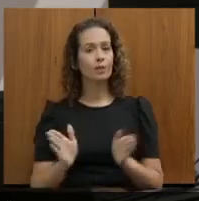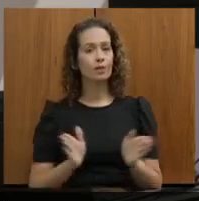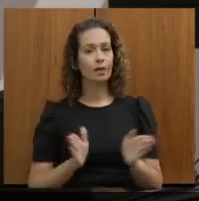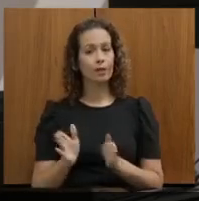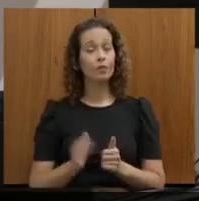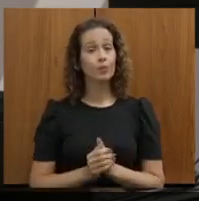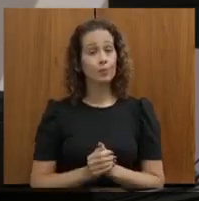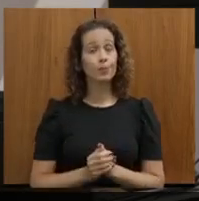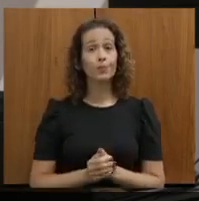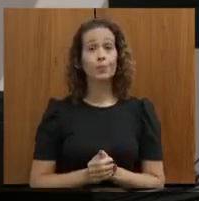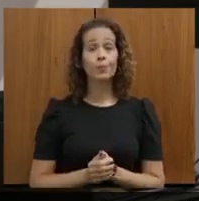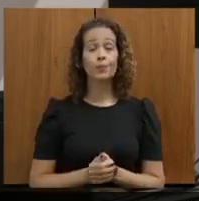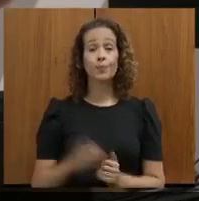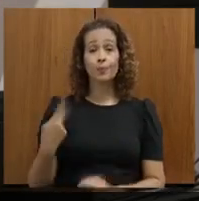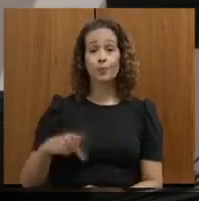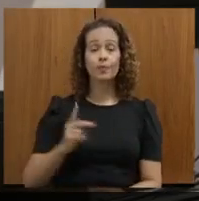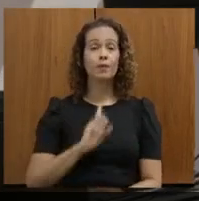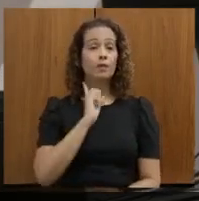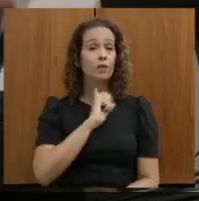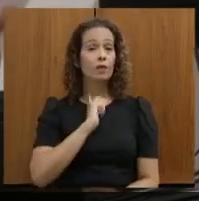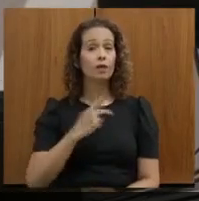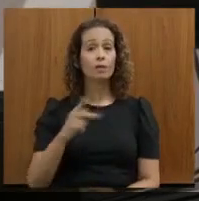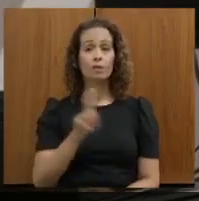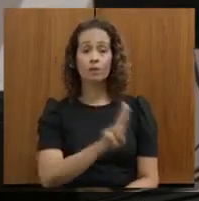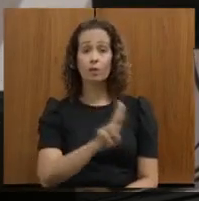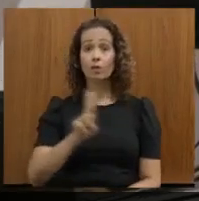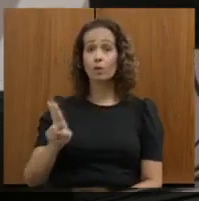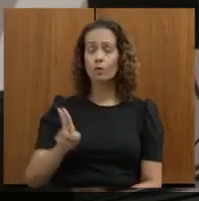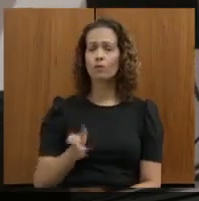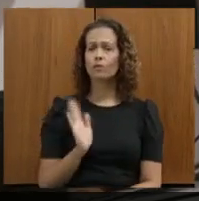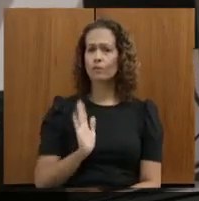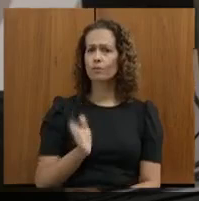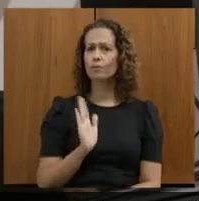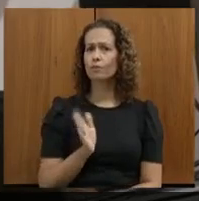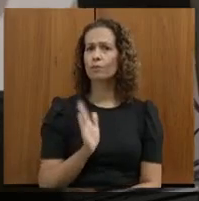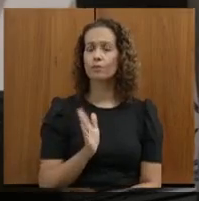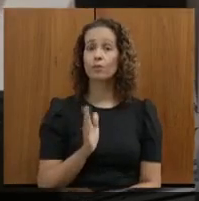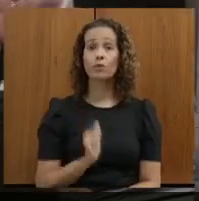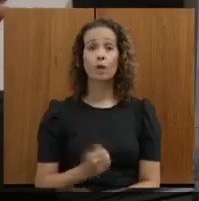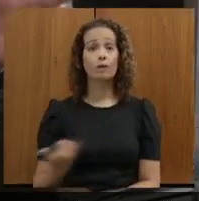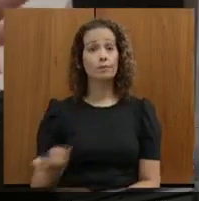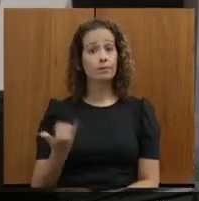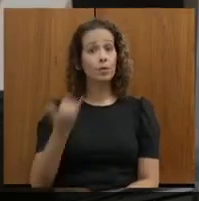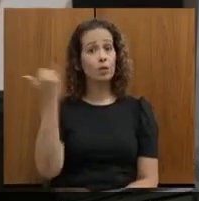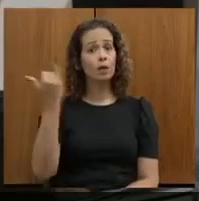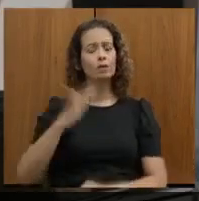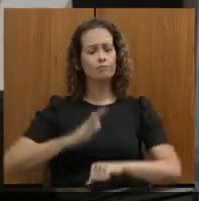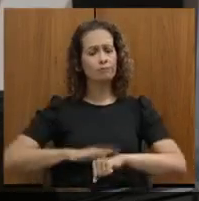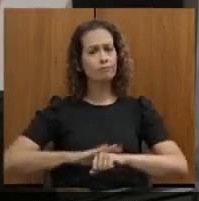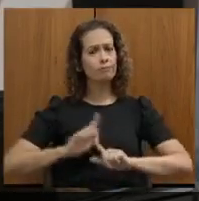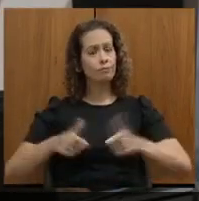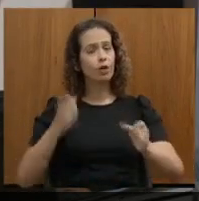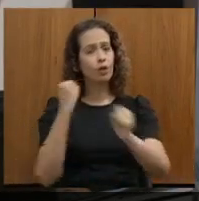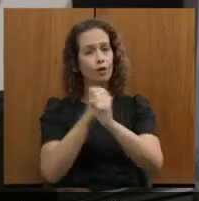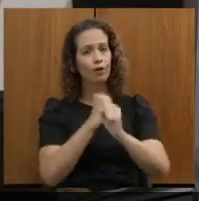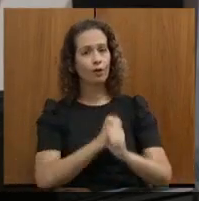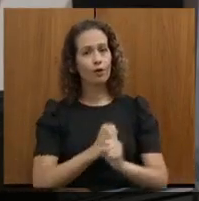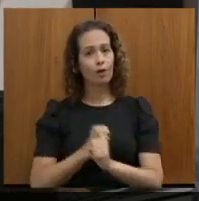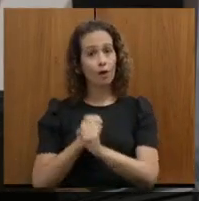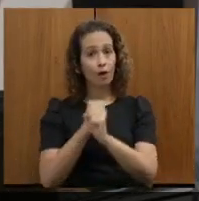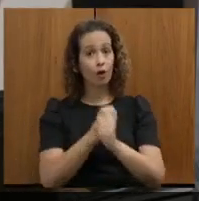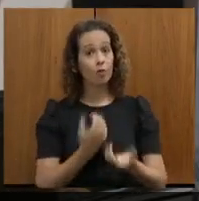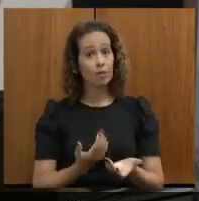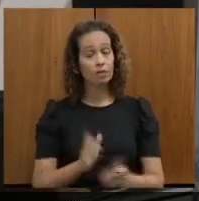para Minas Gerais, o seu nome já se tornou, como um grande executor de obras, aquele que